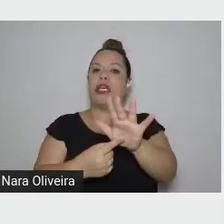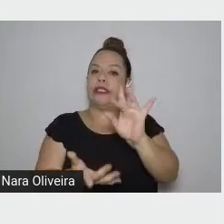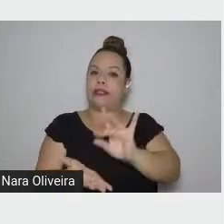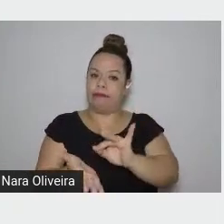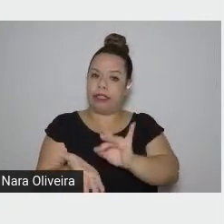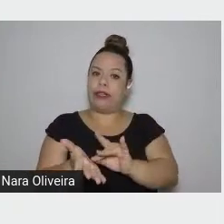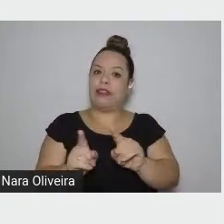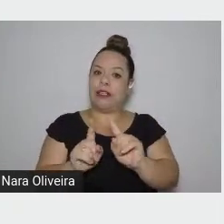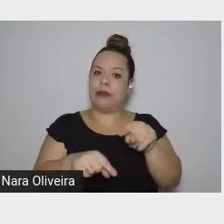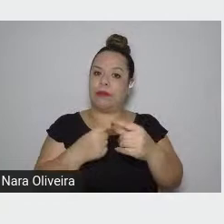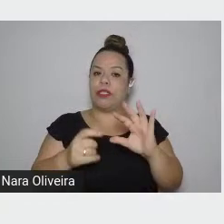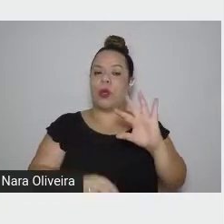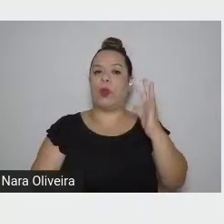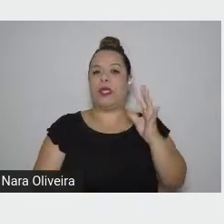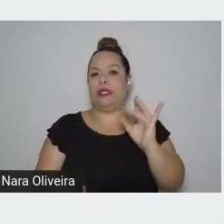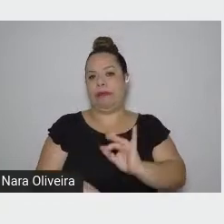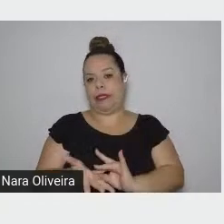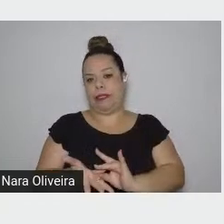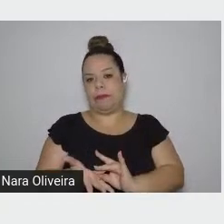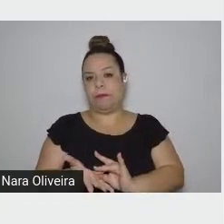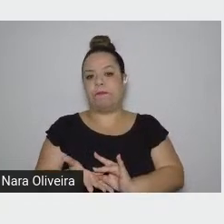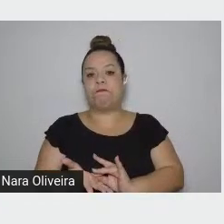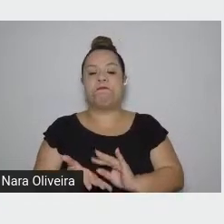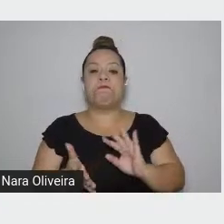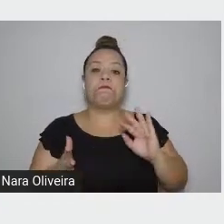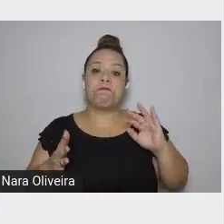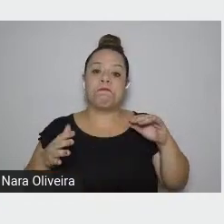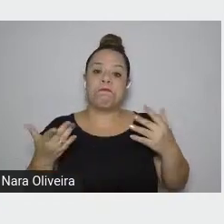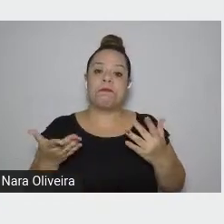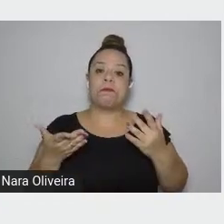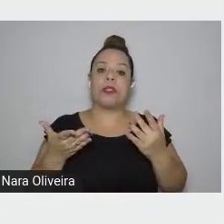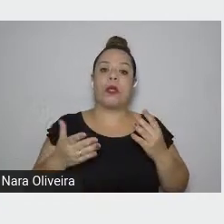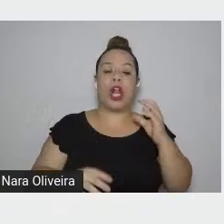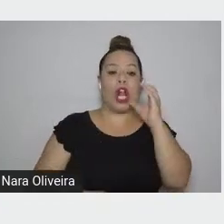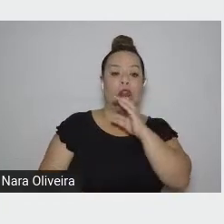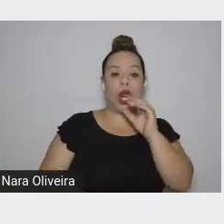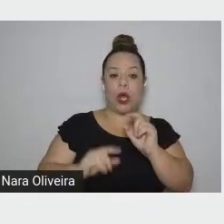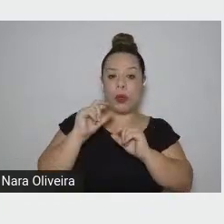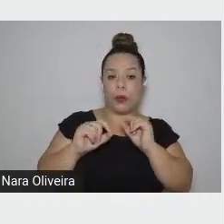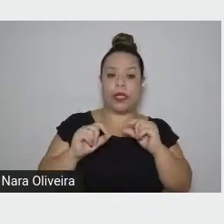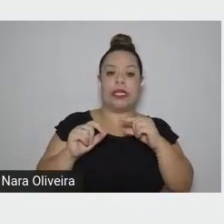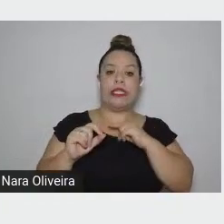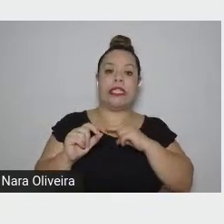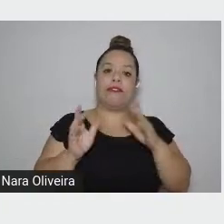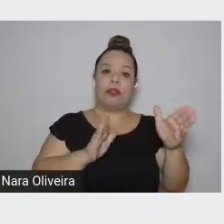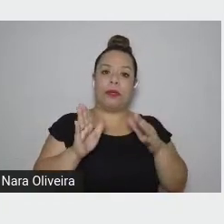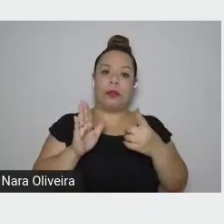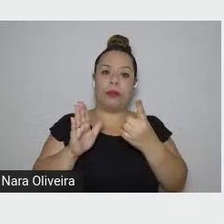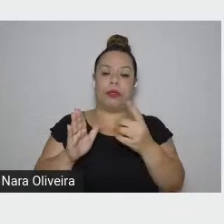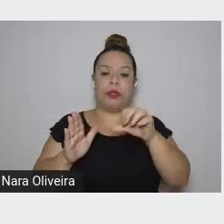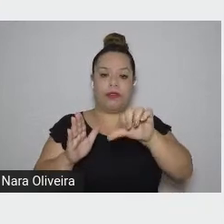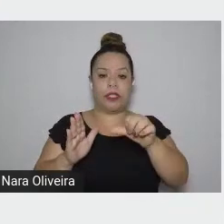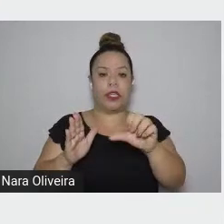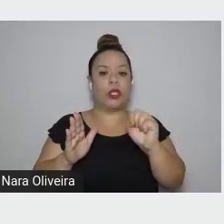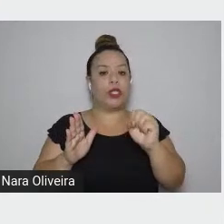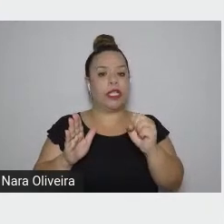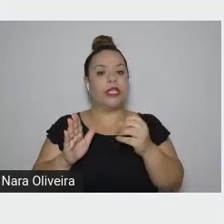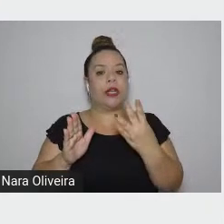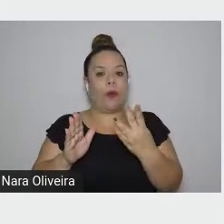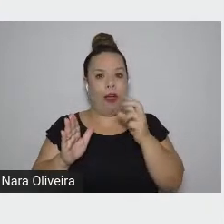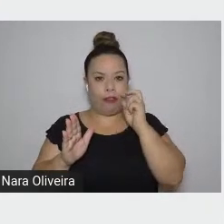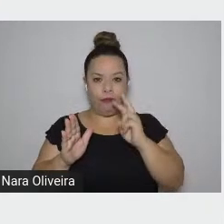livros. logo em seguida, em 1984, vejo como esses livros